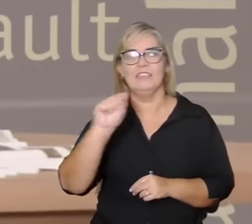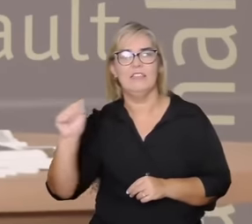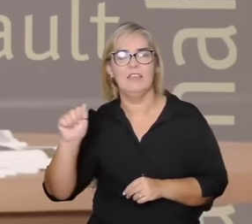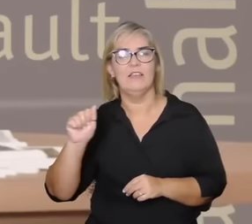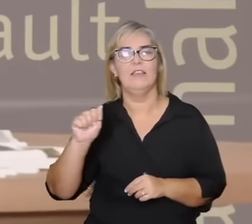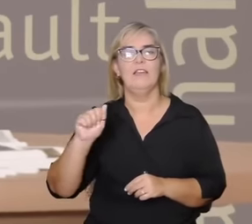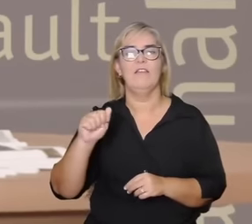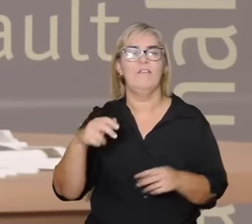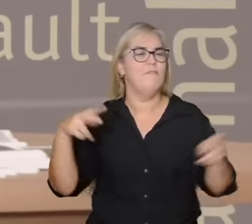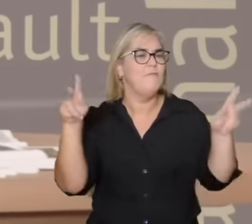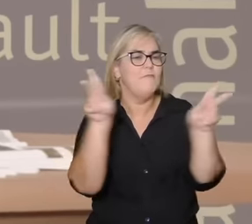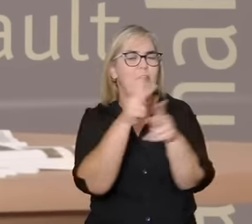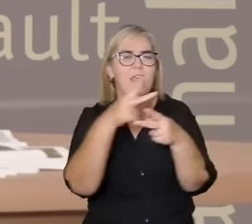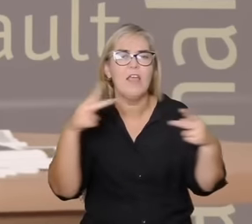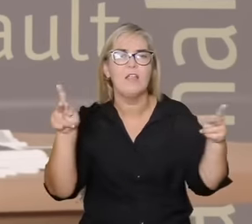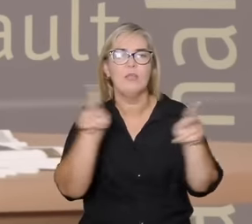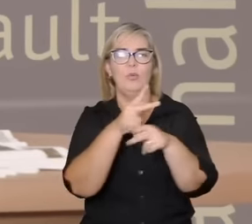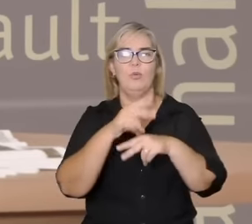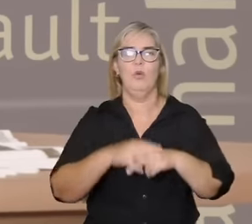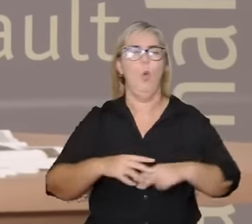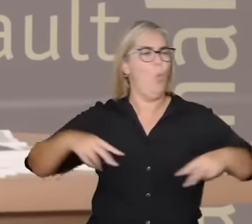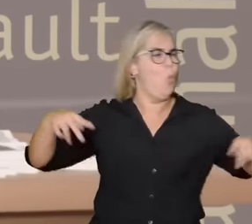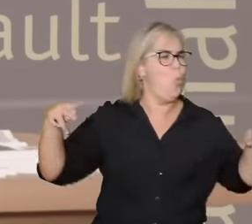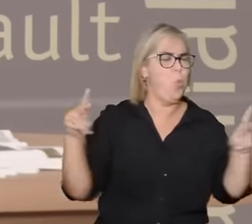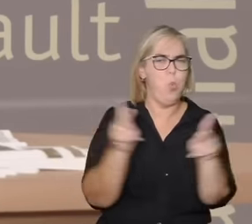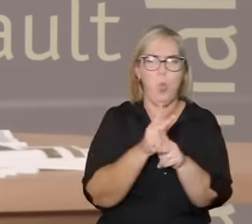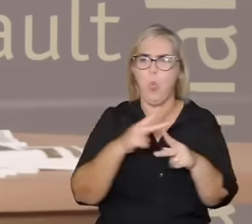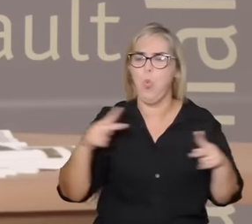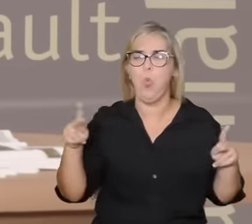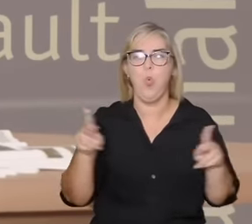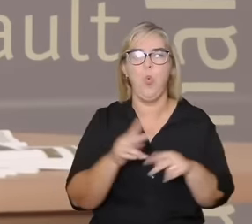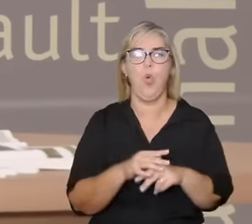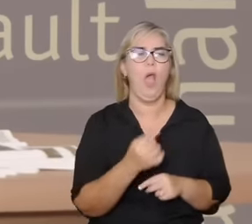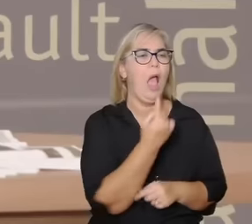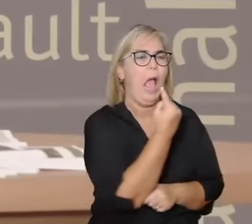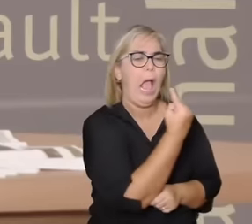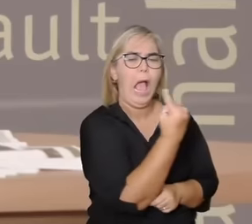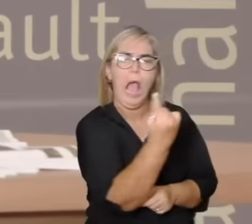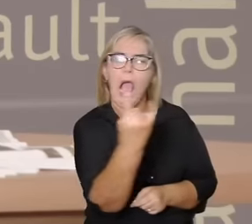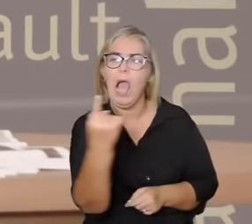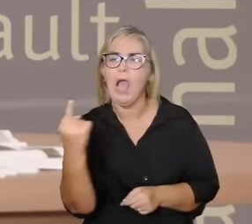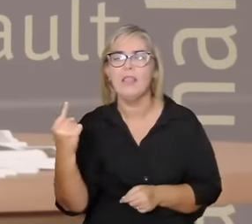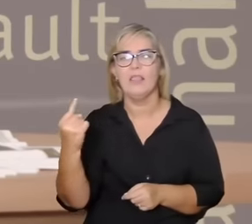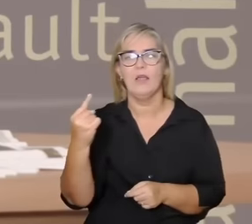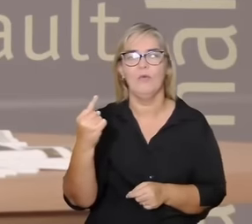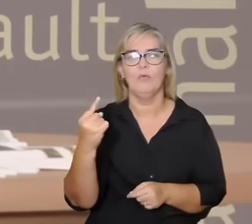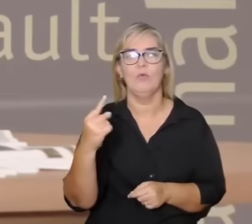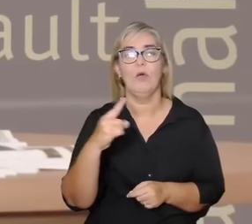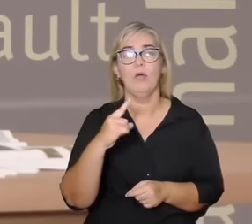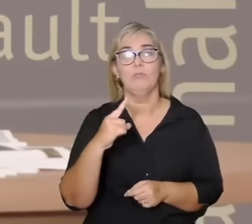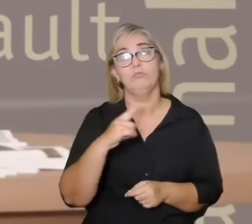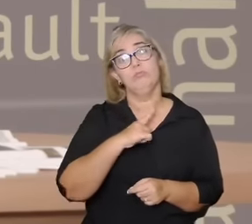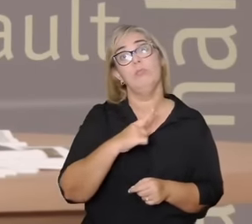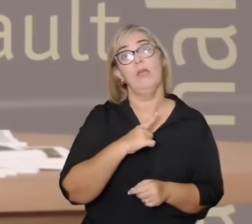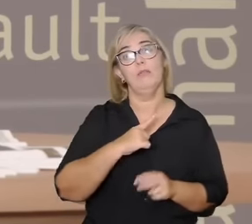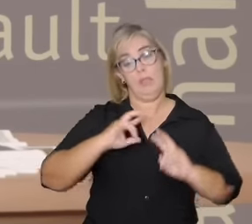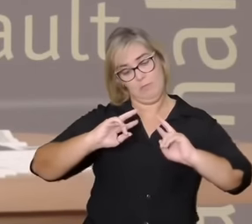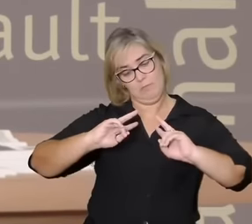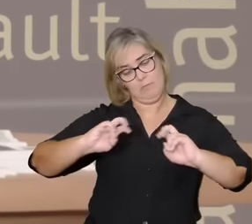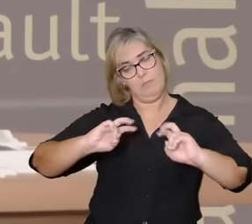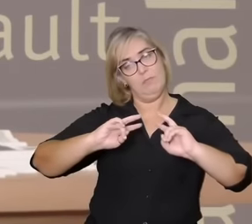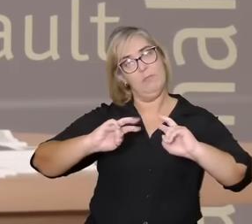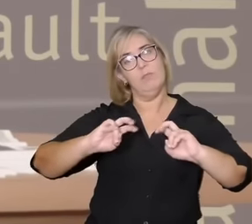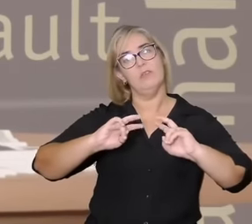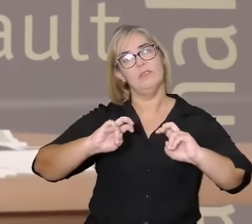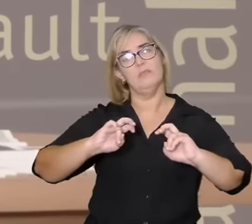seja isso se manifesta em cada um de nós porque como somos seres afetivos nós nos